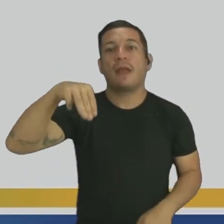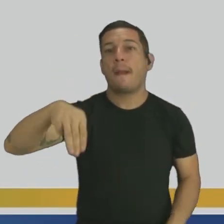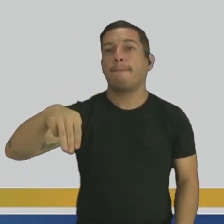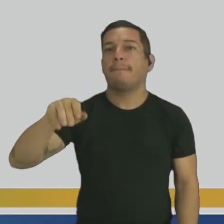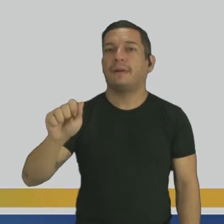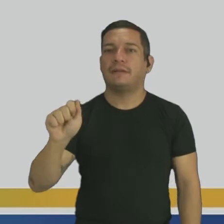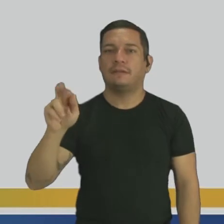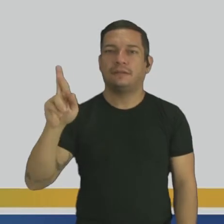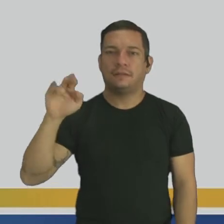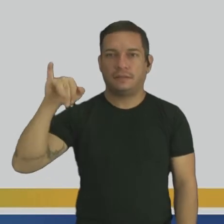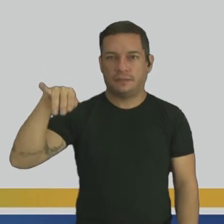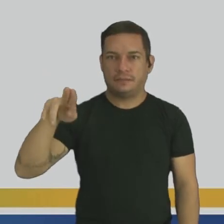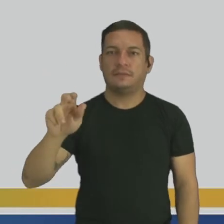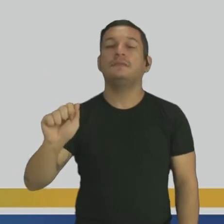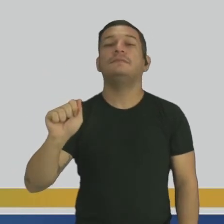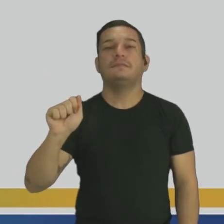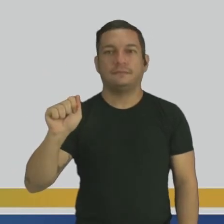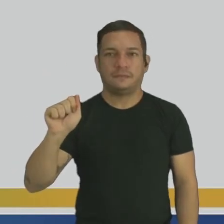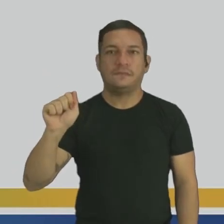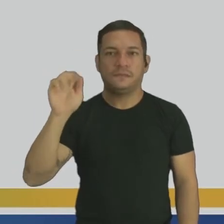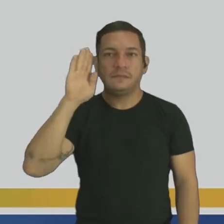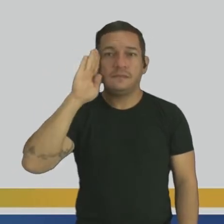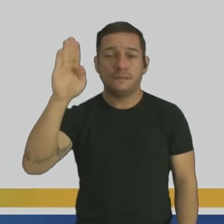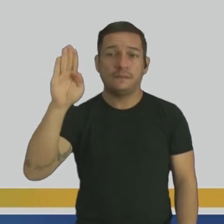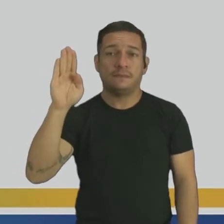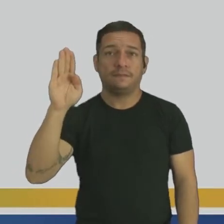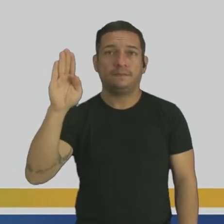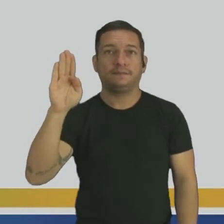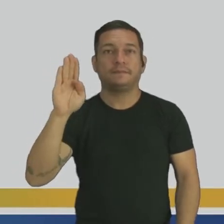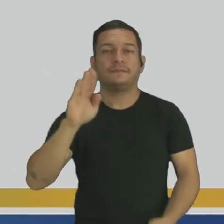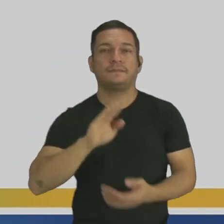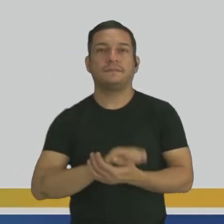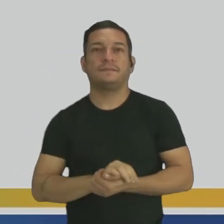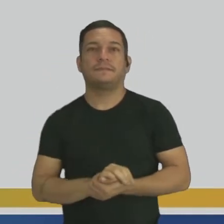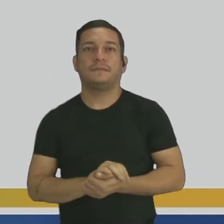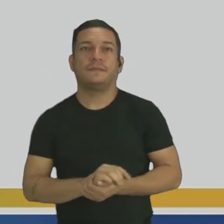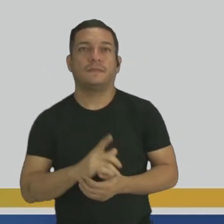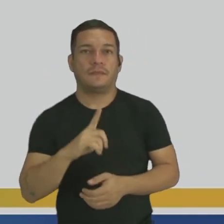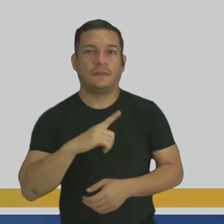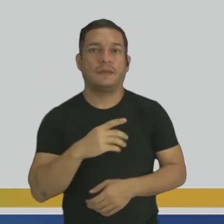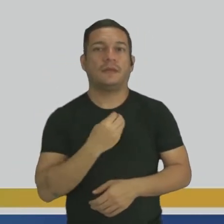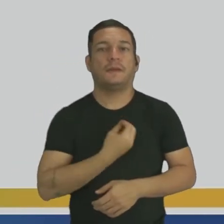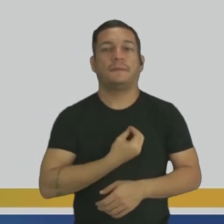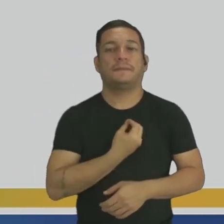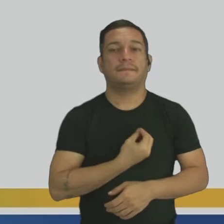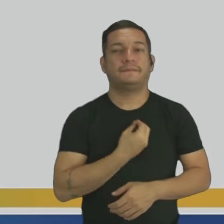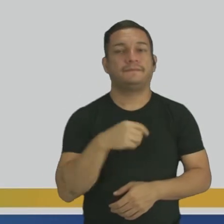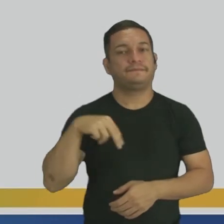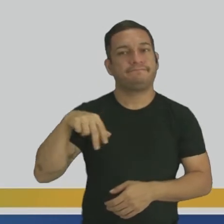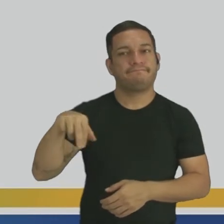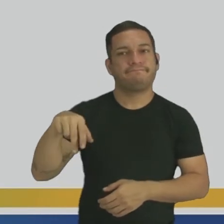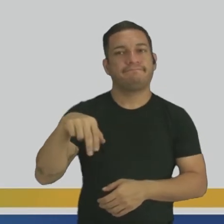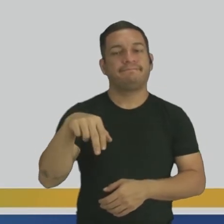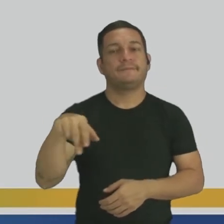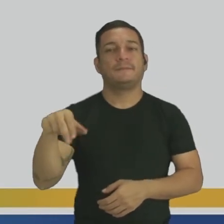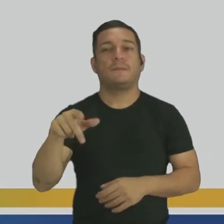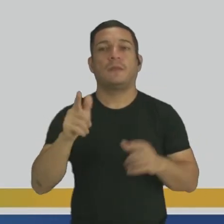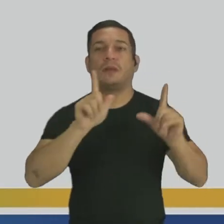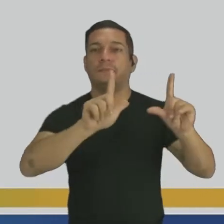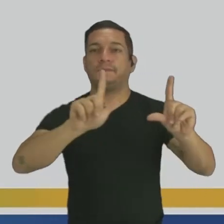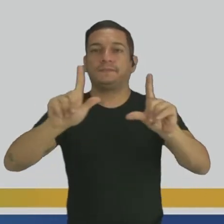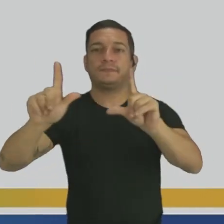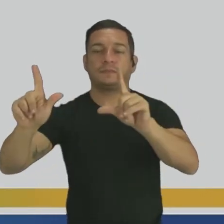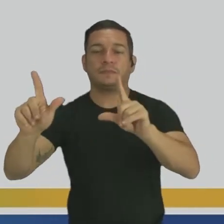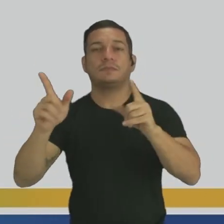a Marina, né? A Marina é a personagem principal que está ali. Toda a tirinha,